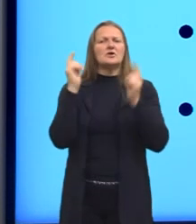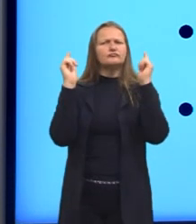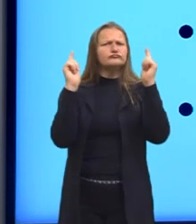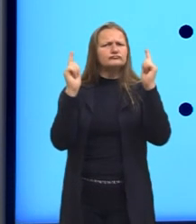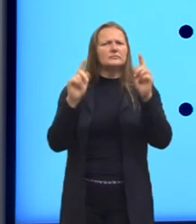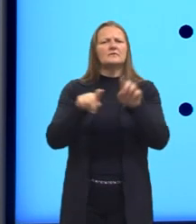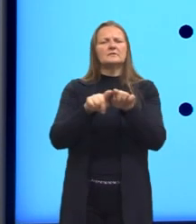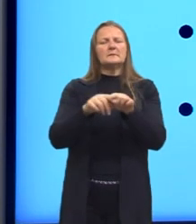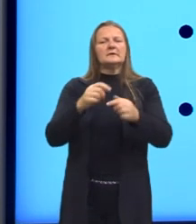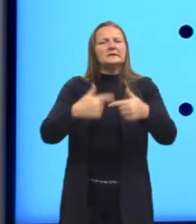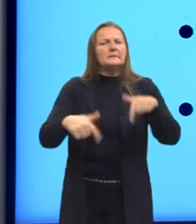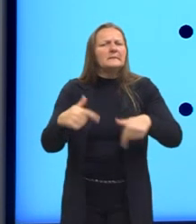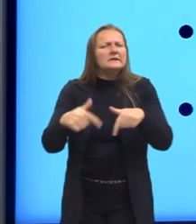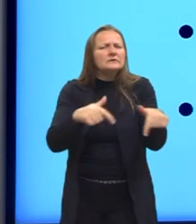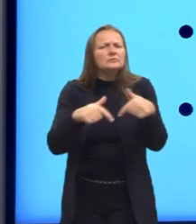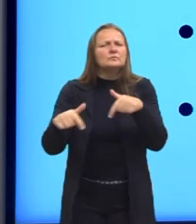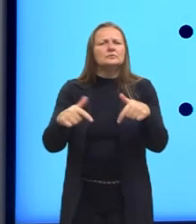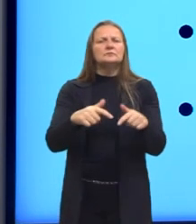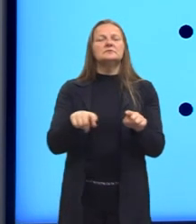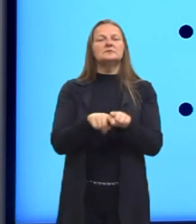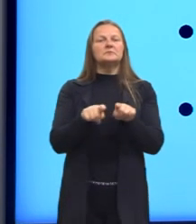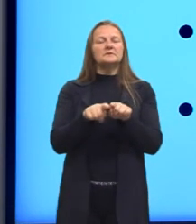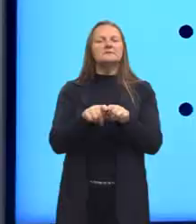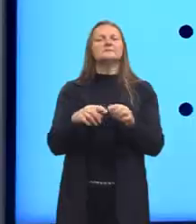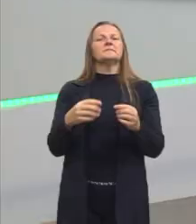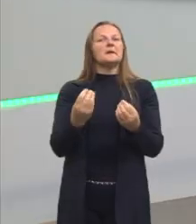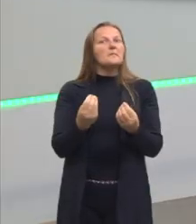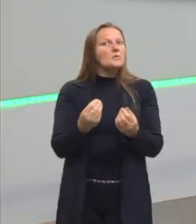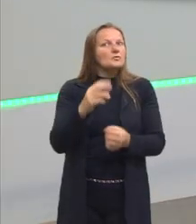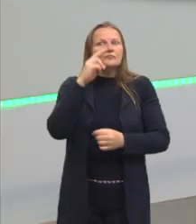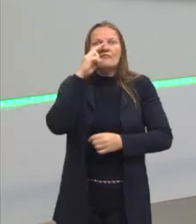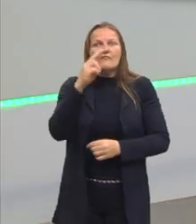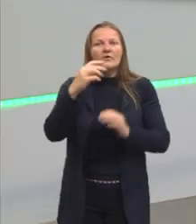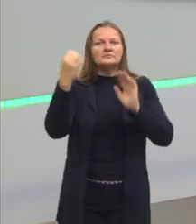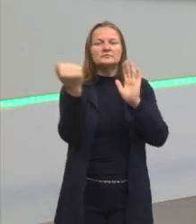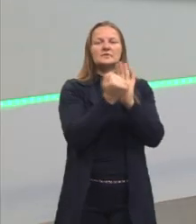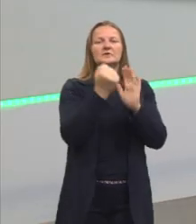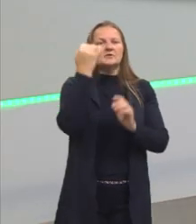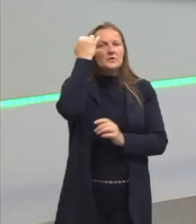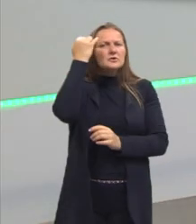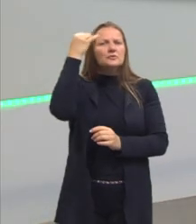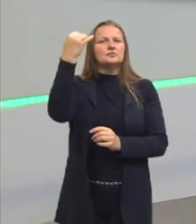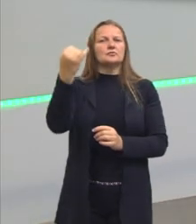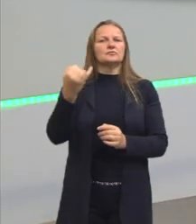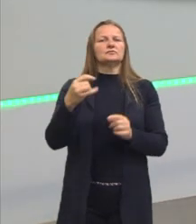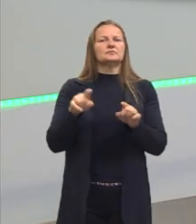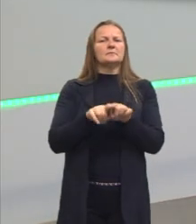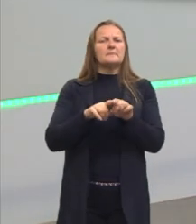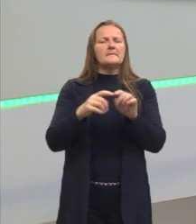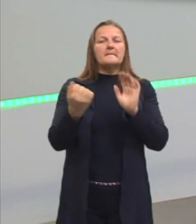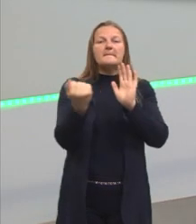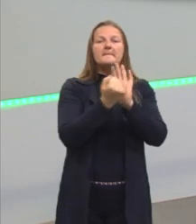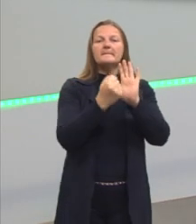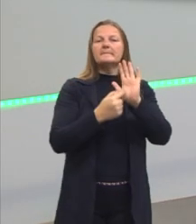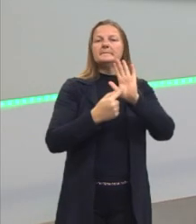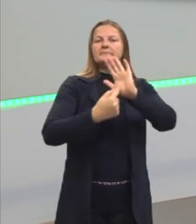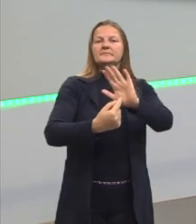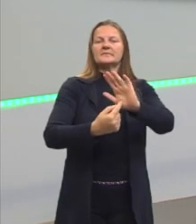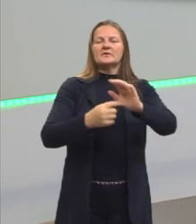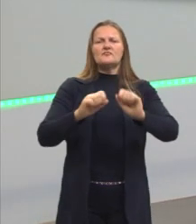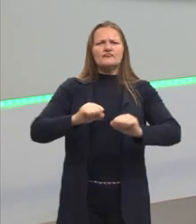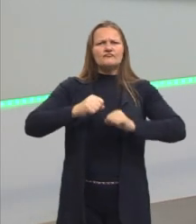Operários, e as greves dos Operários é também uma marca ideológica que vai ficar bastante forte, né,